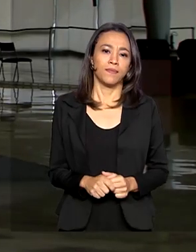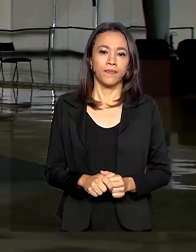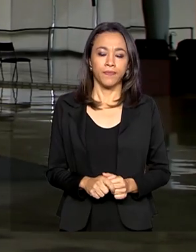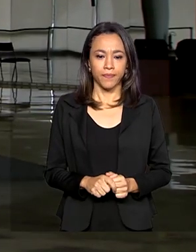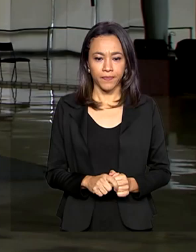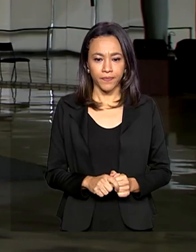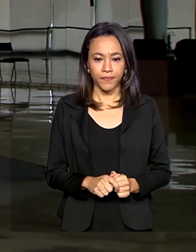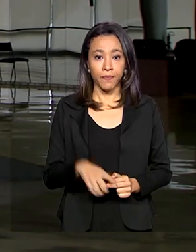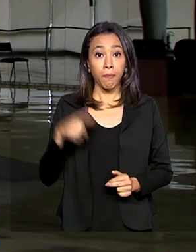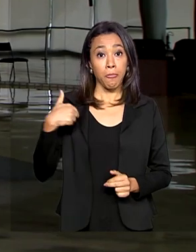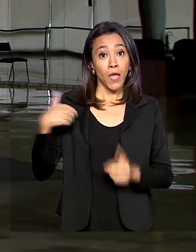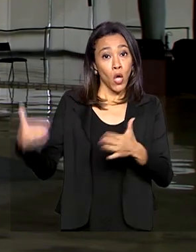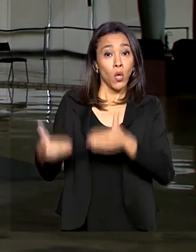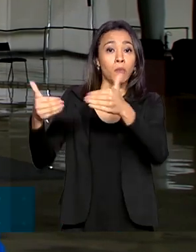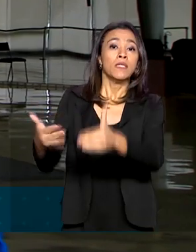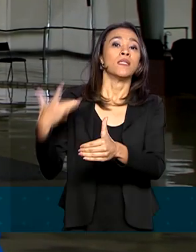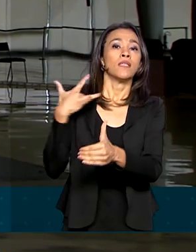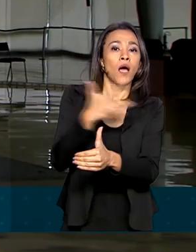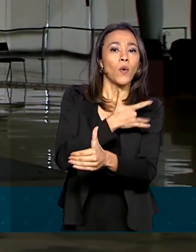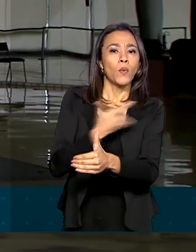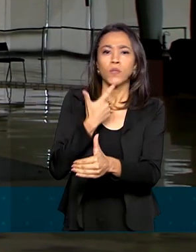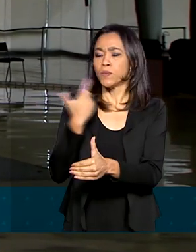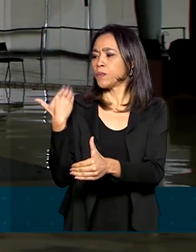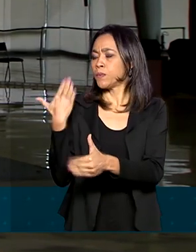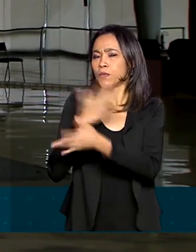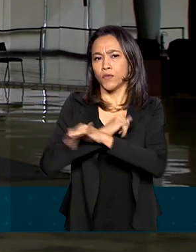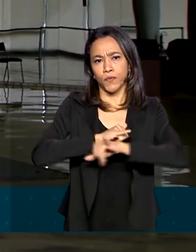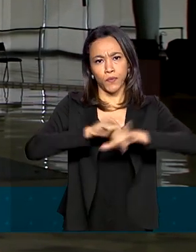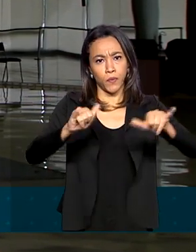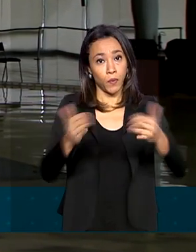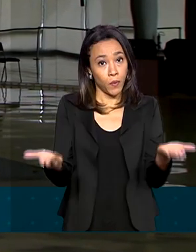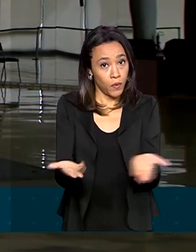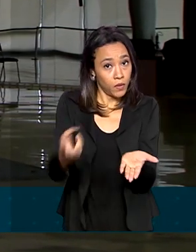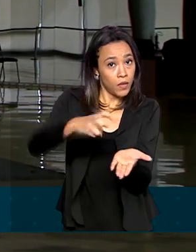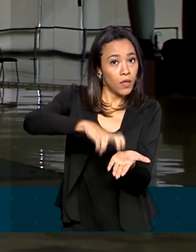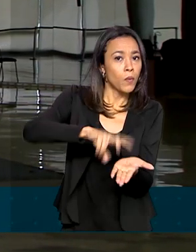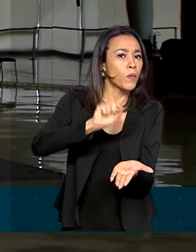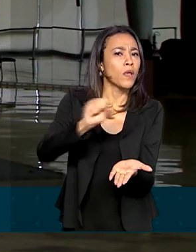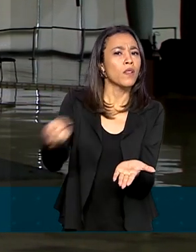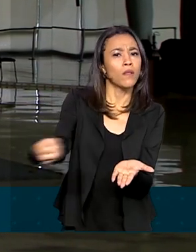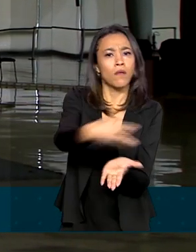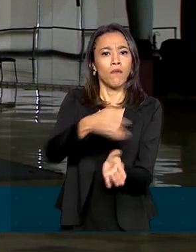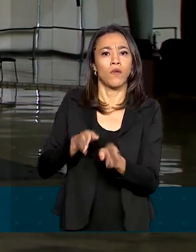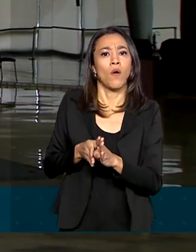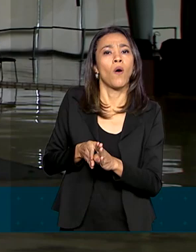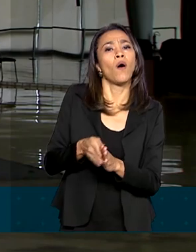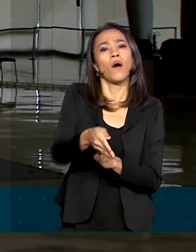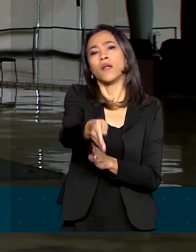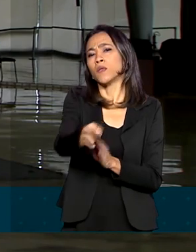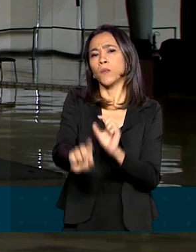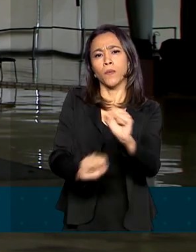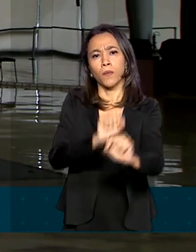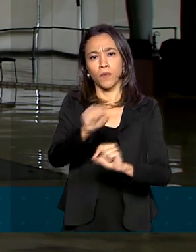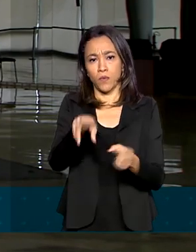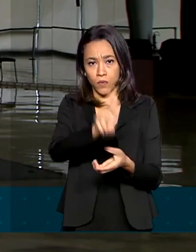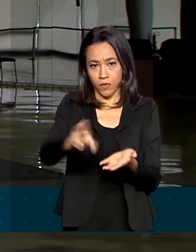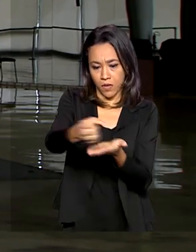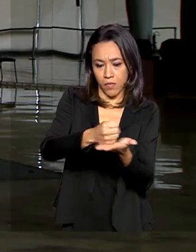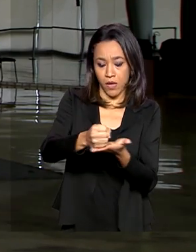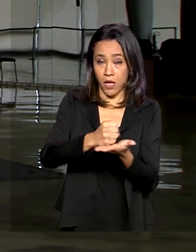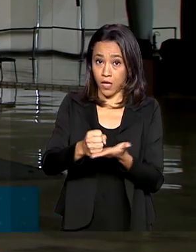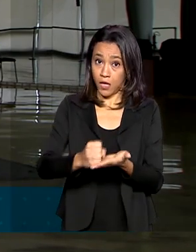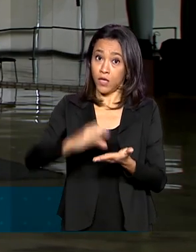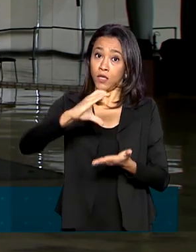O Ministério da Saúde divulgou no início da manhã estas novas orientações para o uso da cloroquina